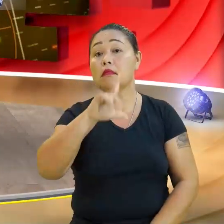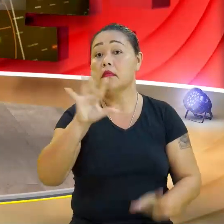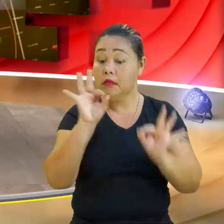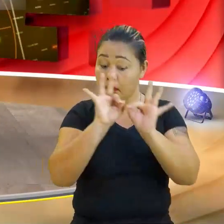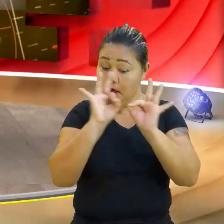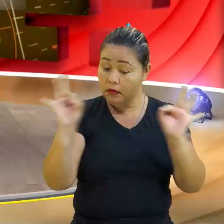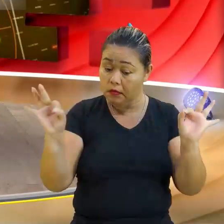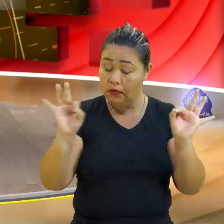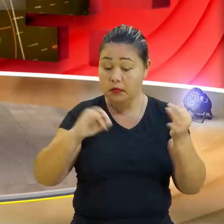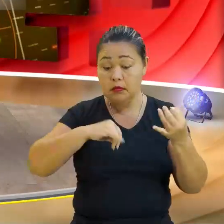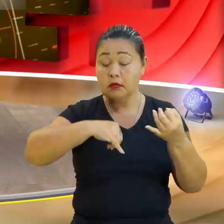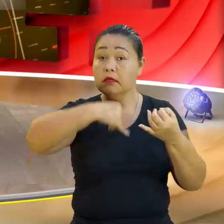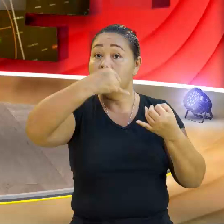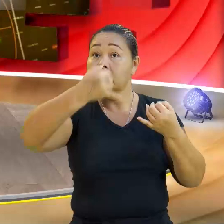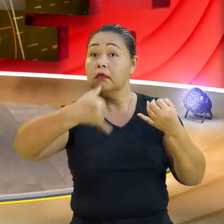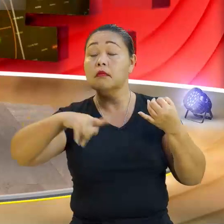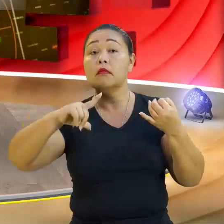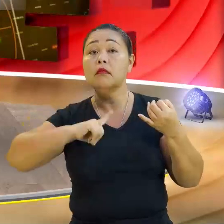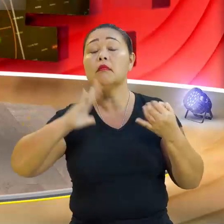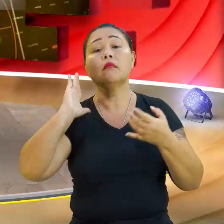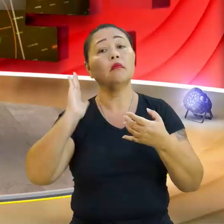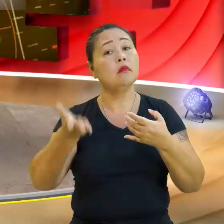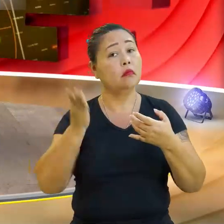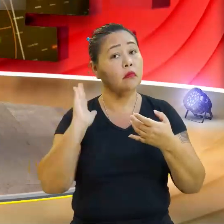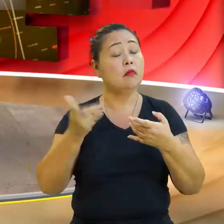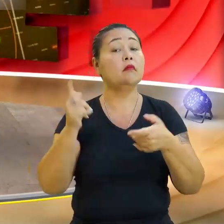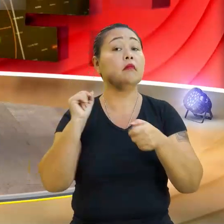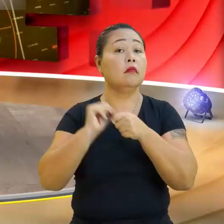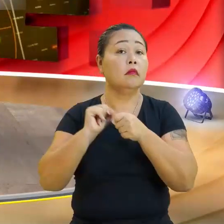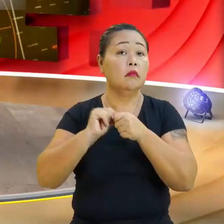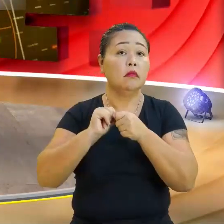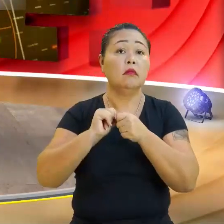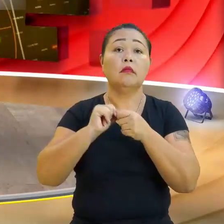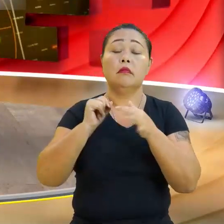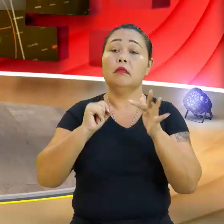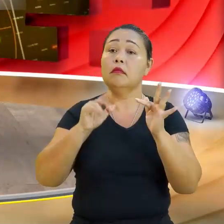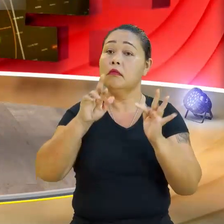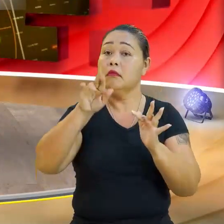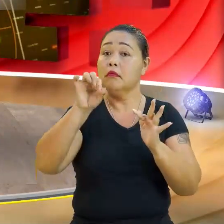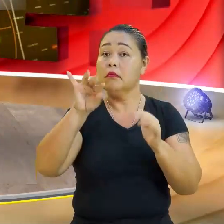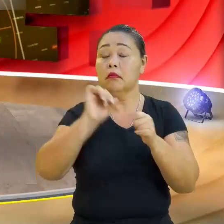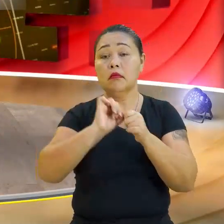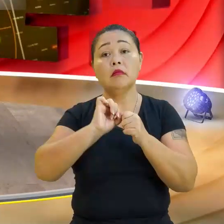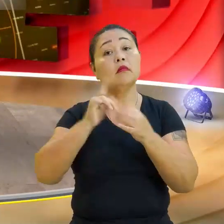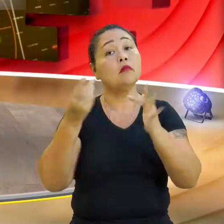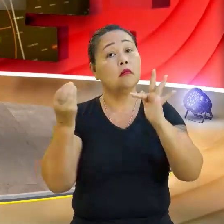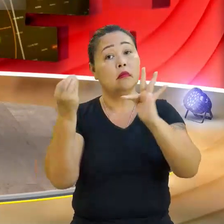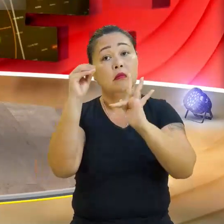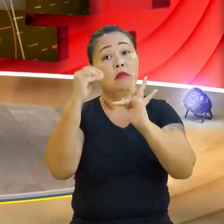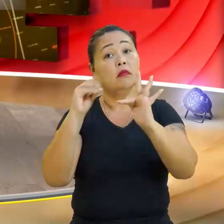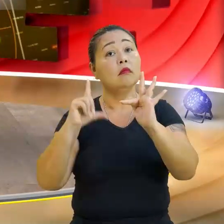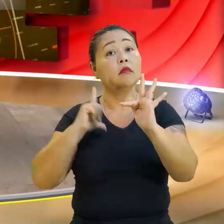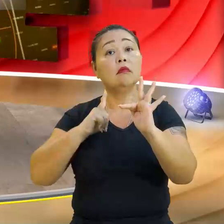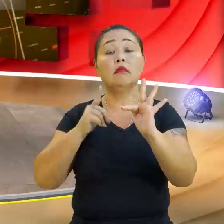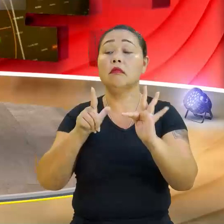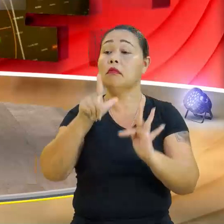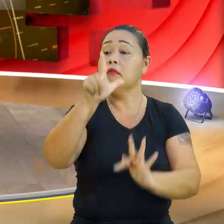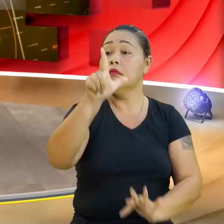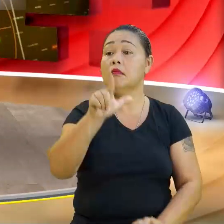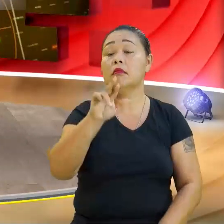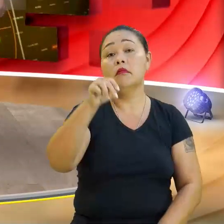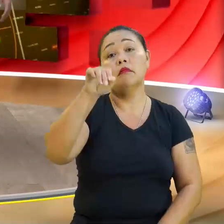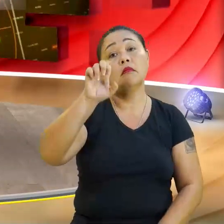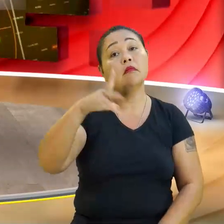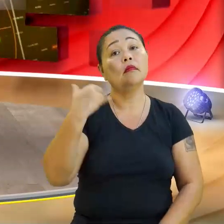Linha curva. Mas linha a gente já vinha fazendo, né? Já. A gente fez retas, retas, várias aí nos gráficos. O que será que esse linear quer nos